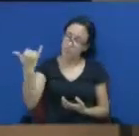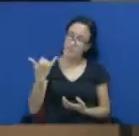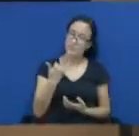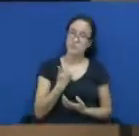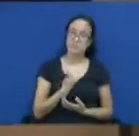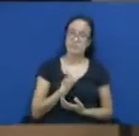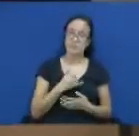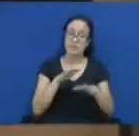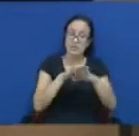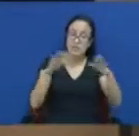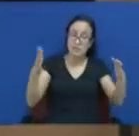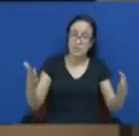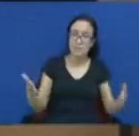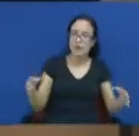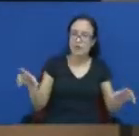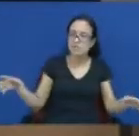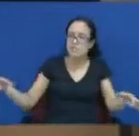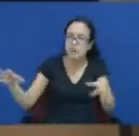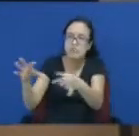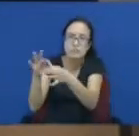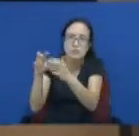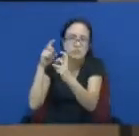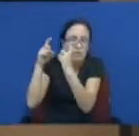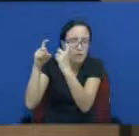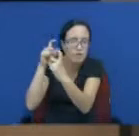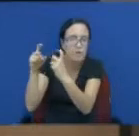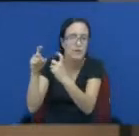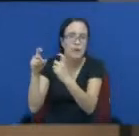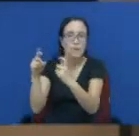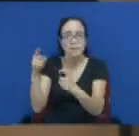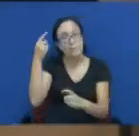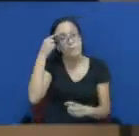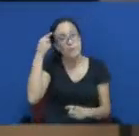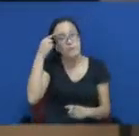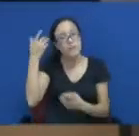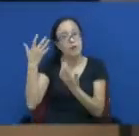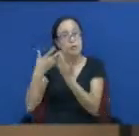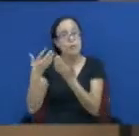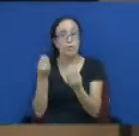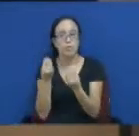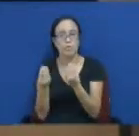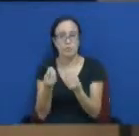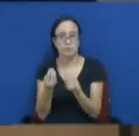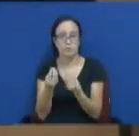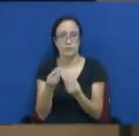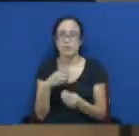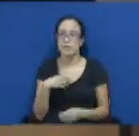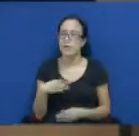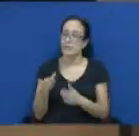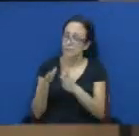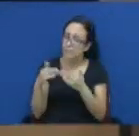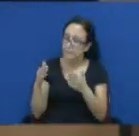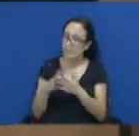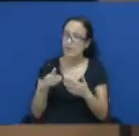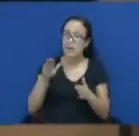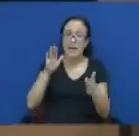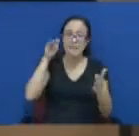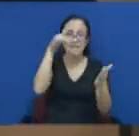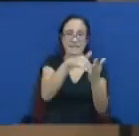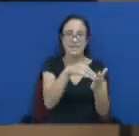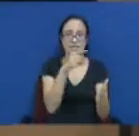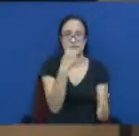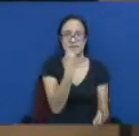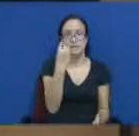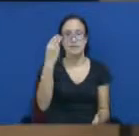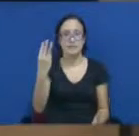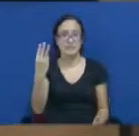se reunindo para isso, que reúna o nosso prazo para tudo o que está acontecendo nos servidores e até dia 13. E é semana